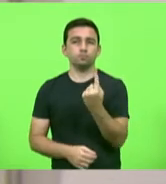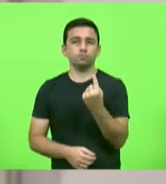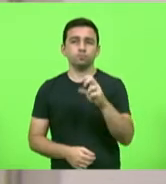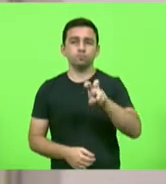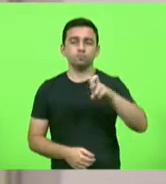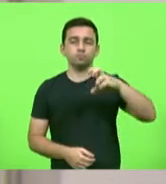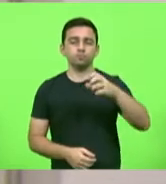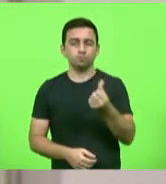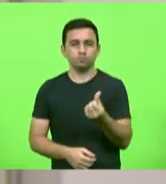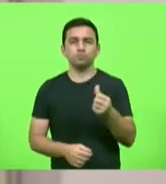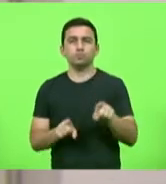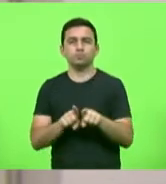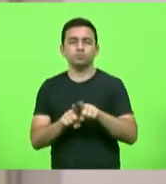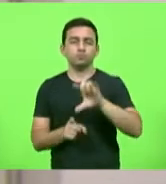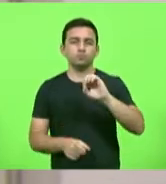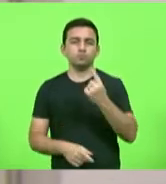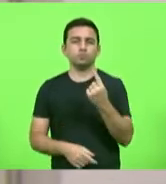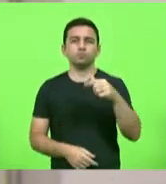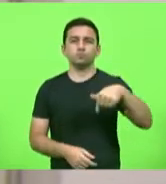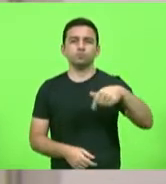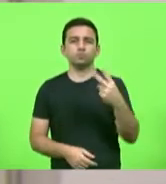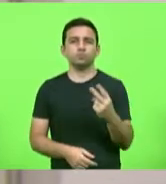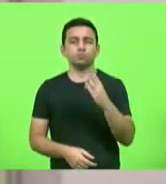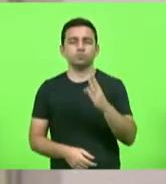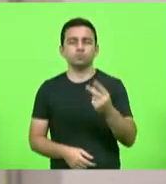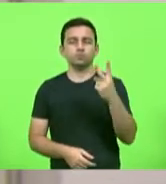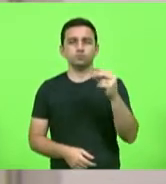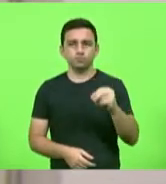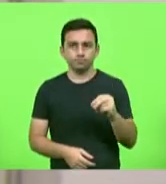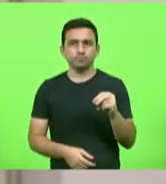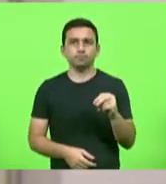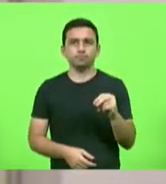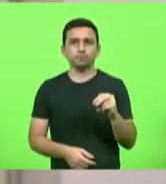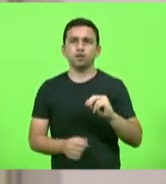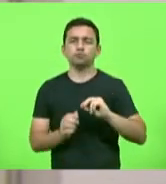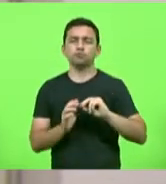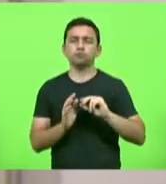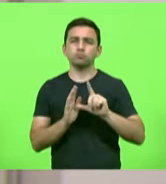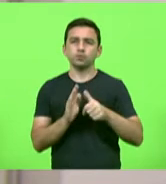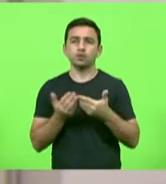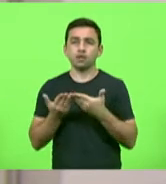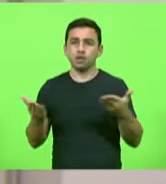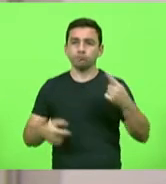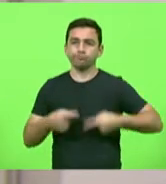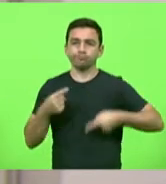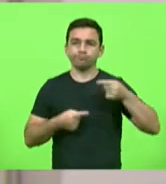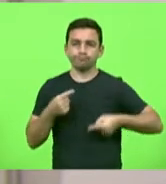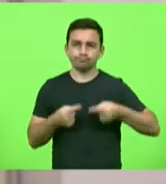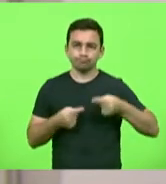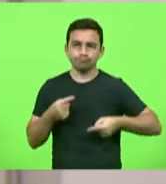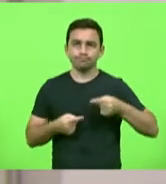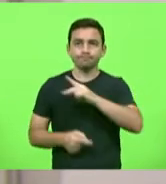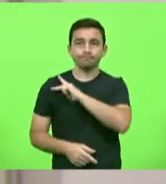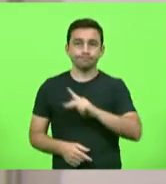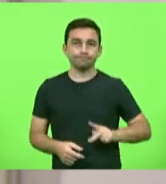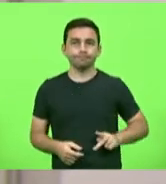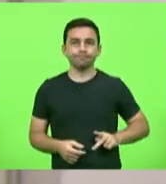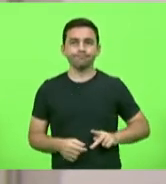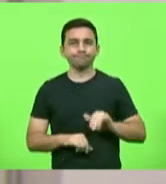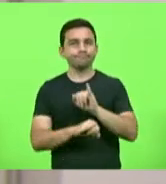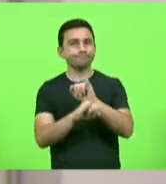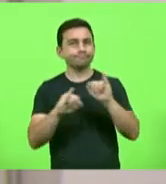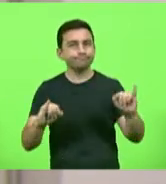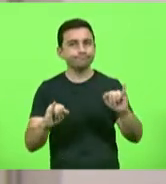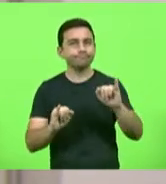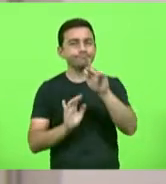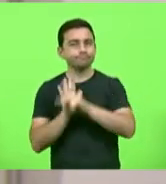e 0172, barra 2020. Após terem sido submetidos à discussão, o senhor presidente deu ciência de que os